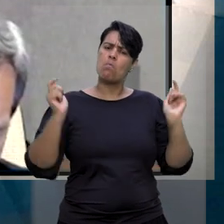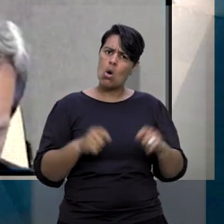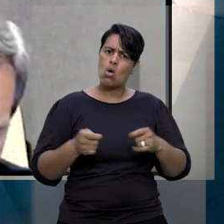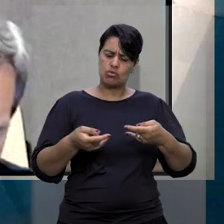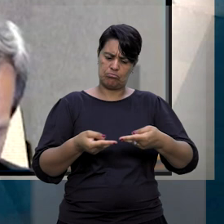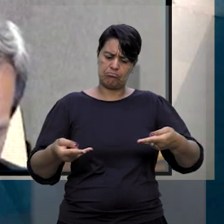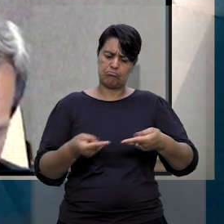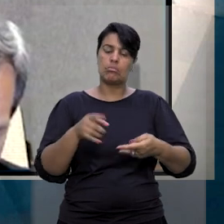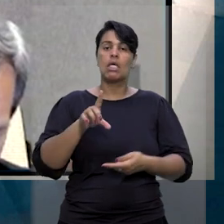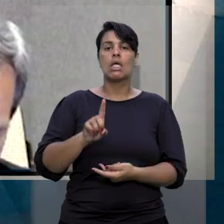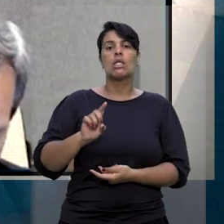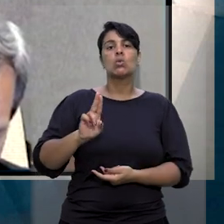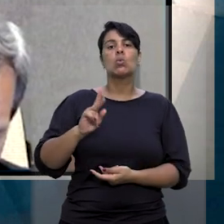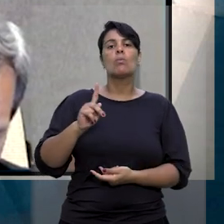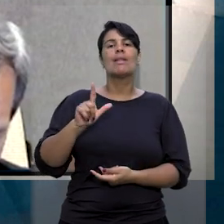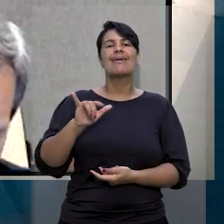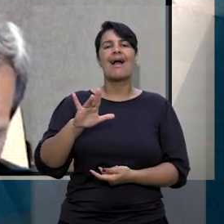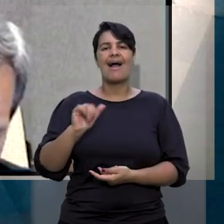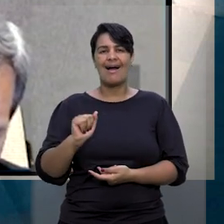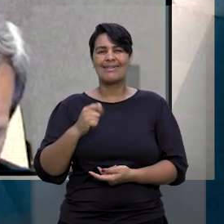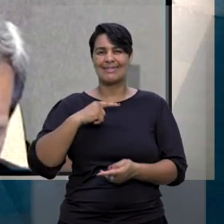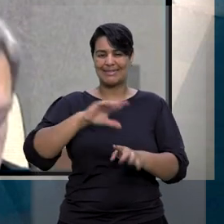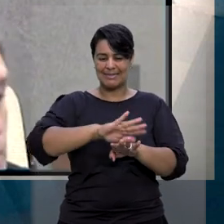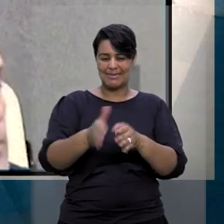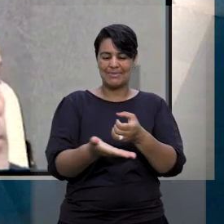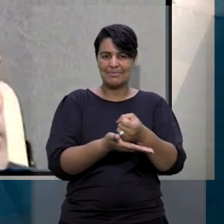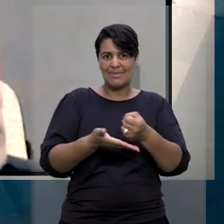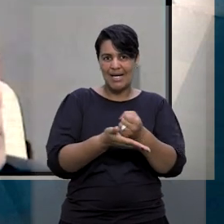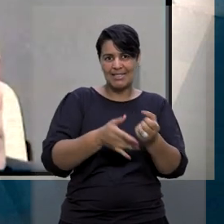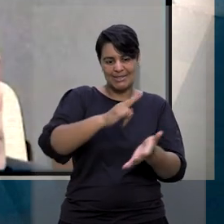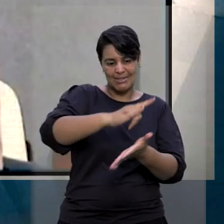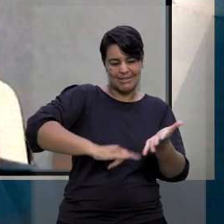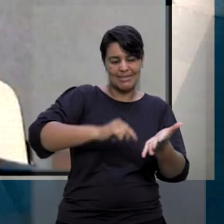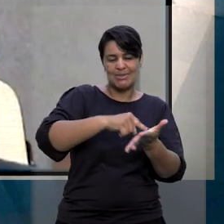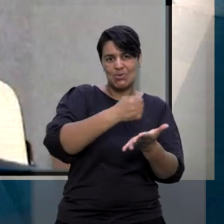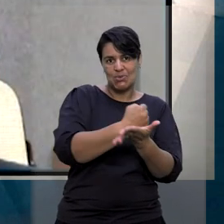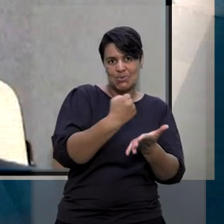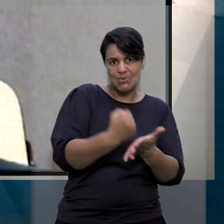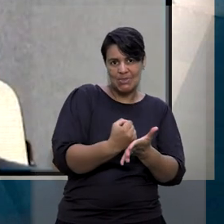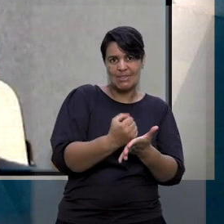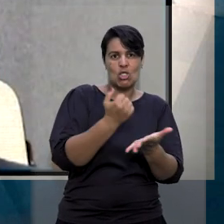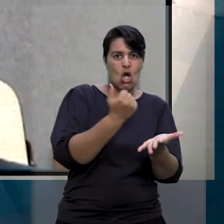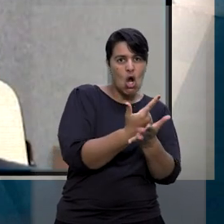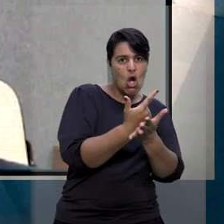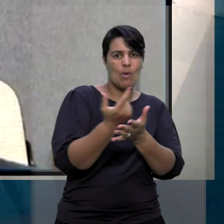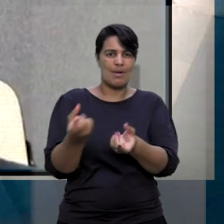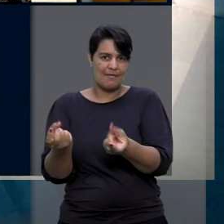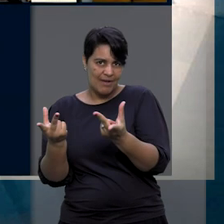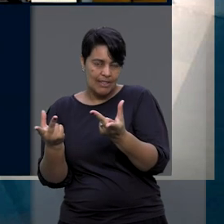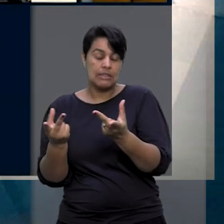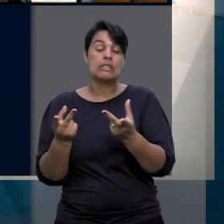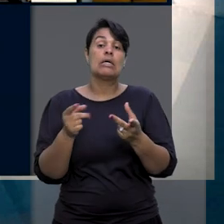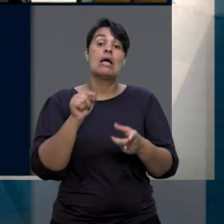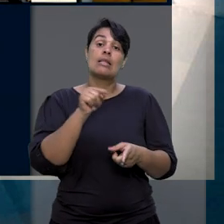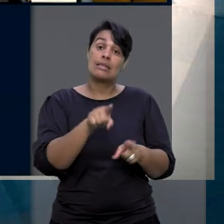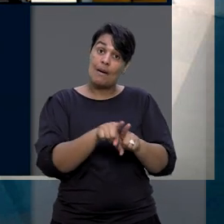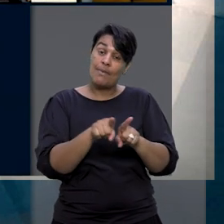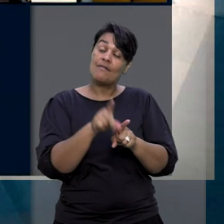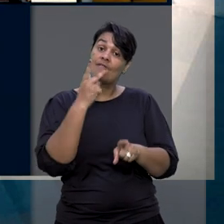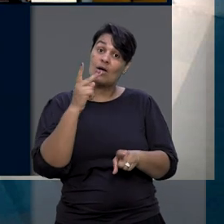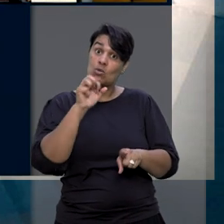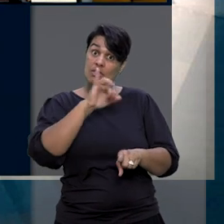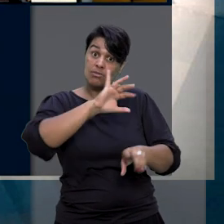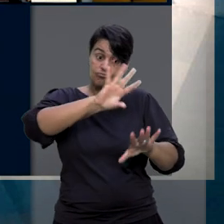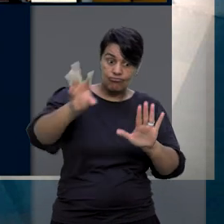possível emitir duplicata fundada em contrato de compra e venda com valor calculado com base nessa cláusula. E considerou ainda